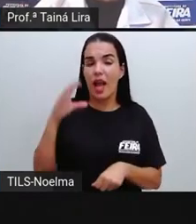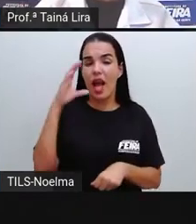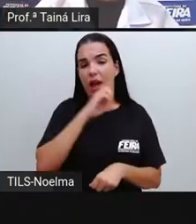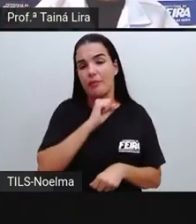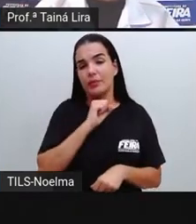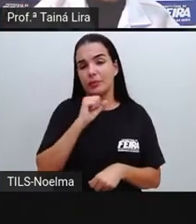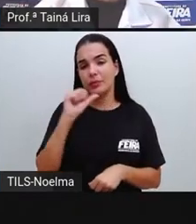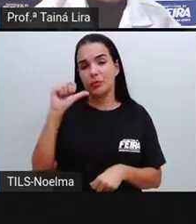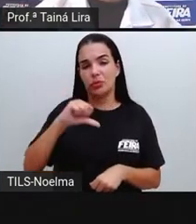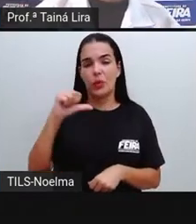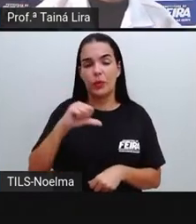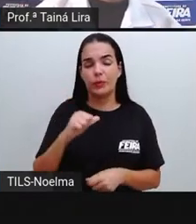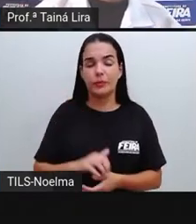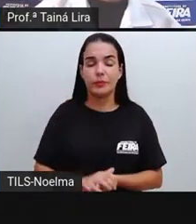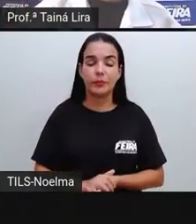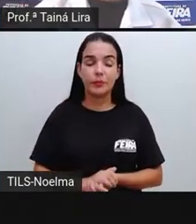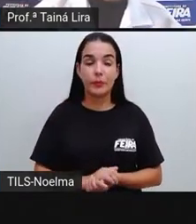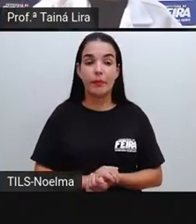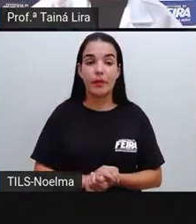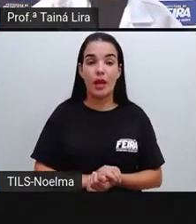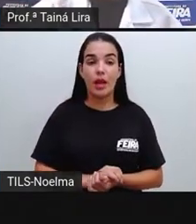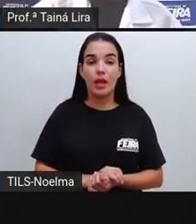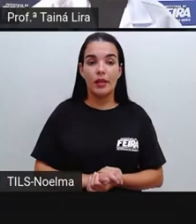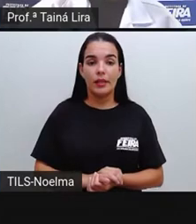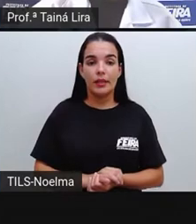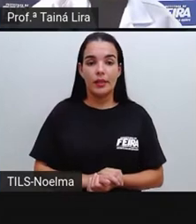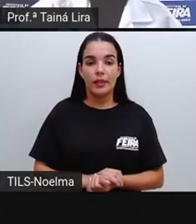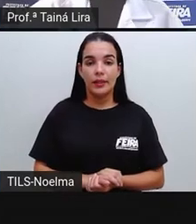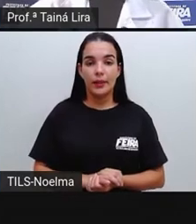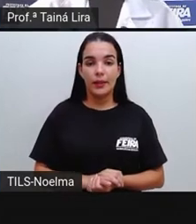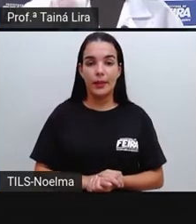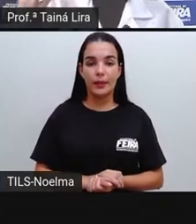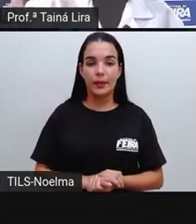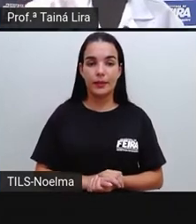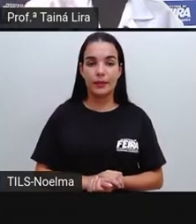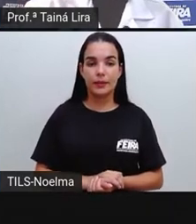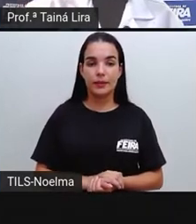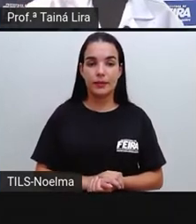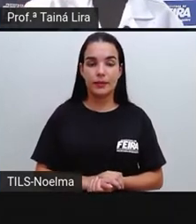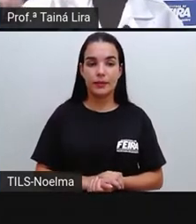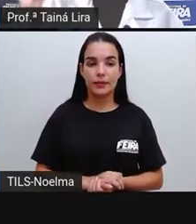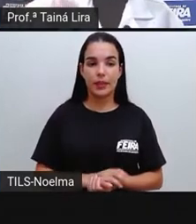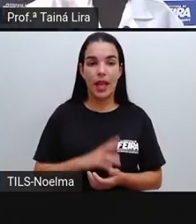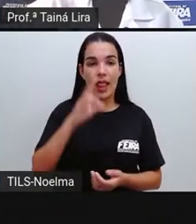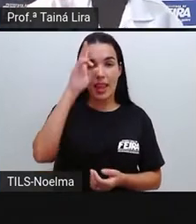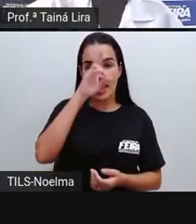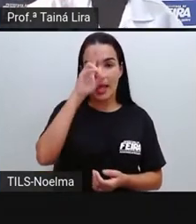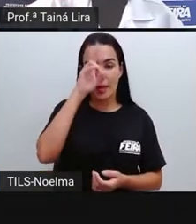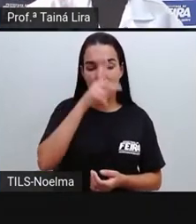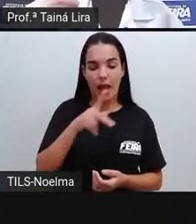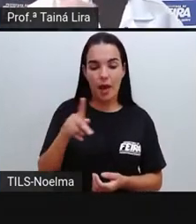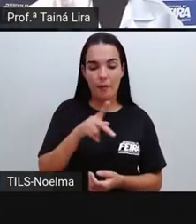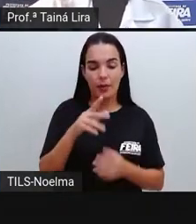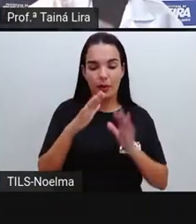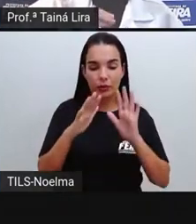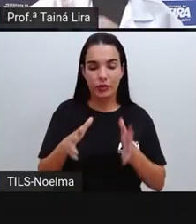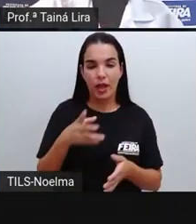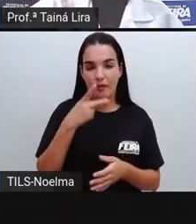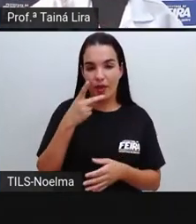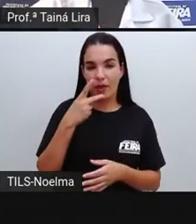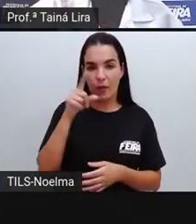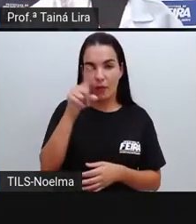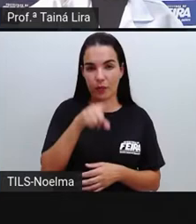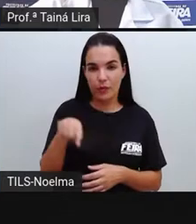Lembra que a Pró já falou com vocês que os alimentos fazem parte do lixo